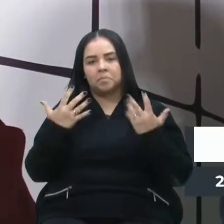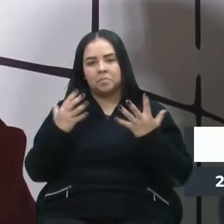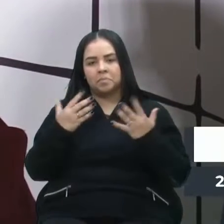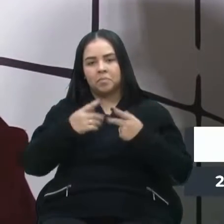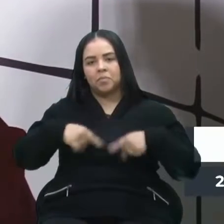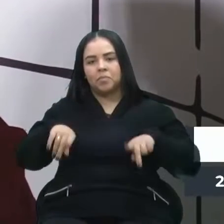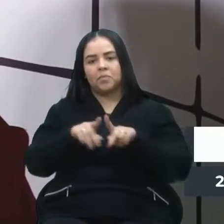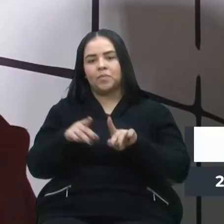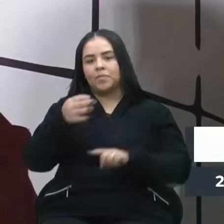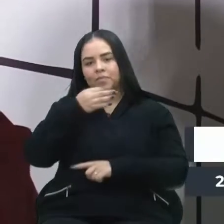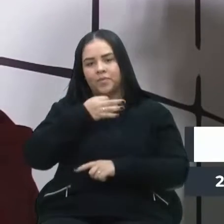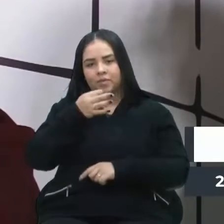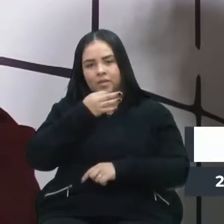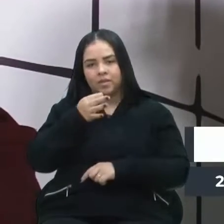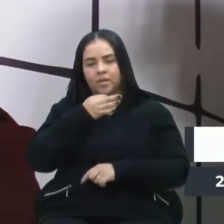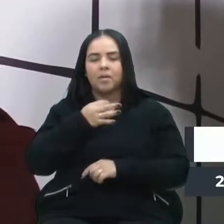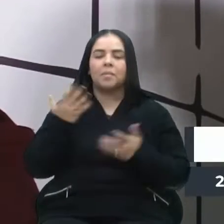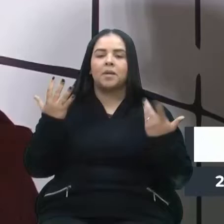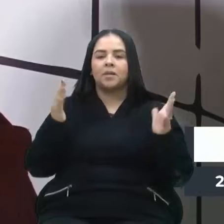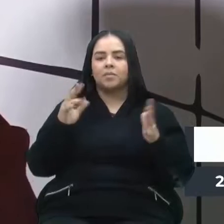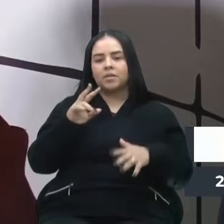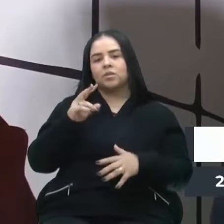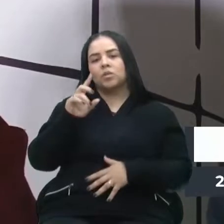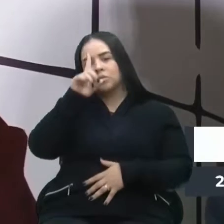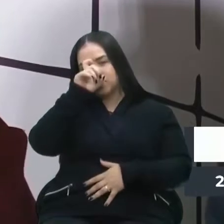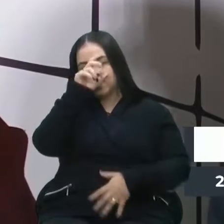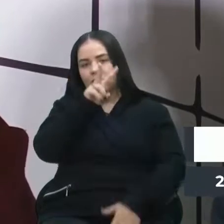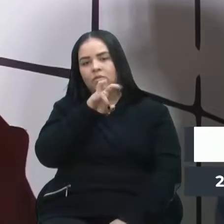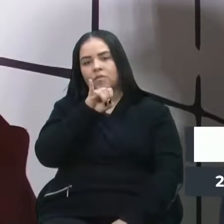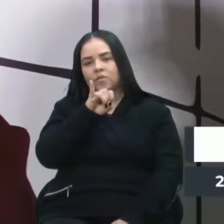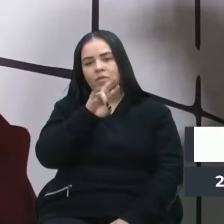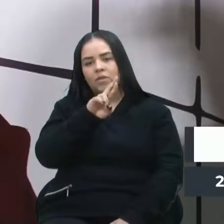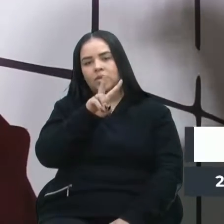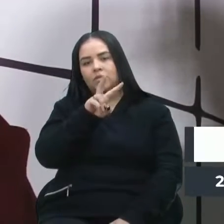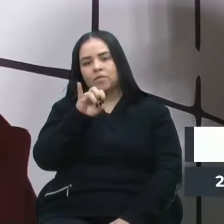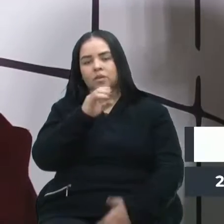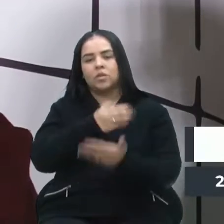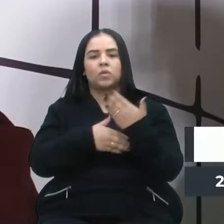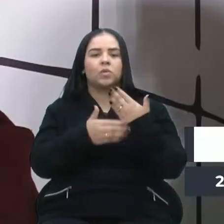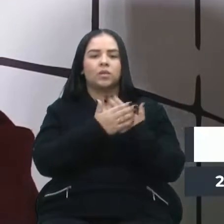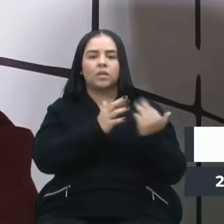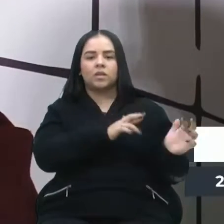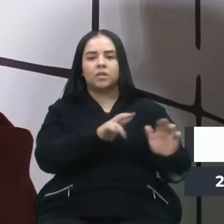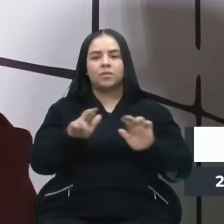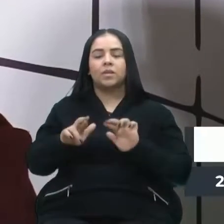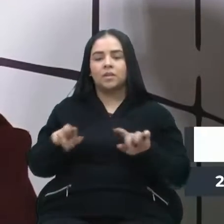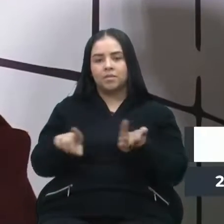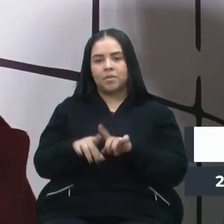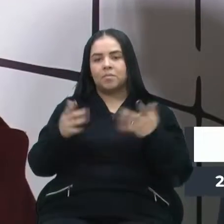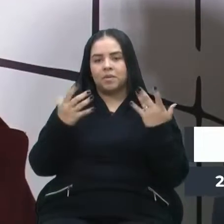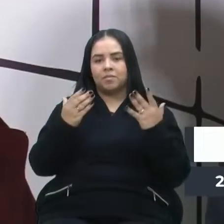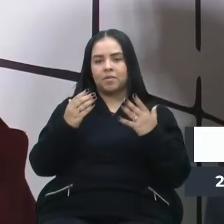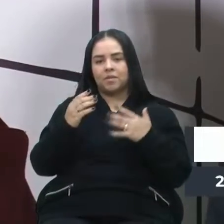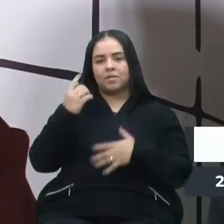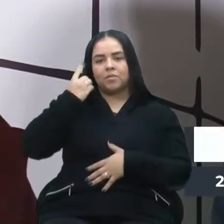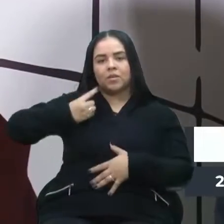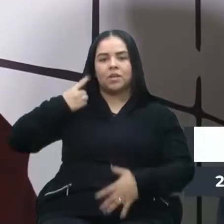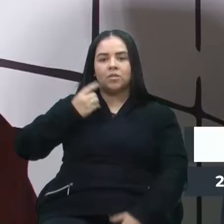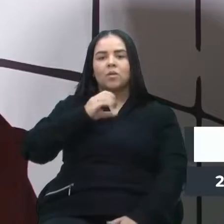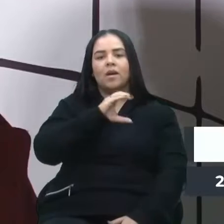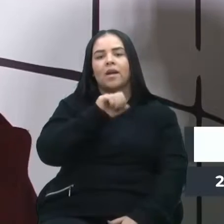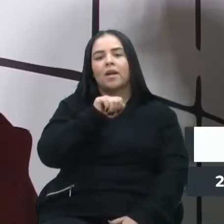população caxiense, parabéns, Hospital Vivir Ramos, demais hospitais da nossa região, e parabéns, deputado Kalev, por estar aí